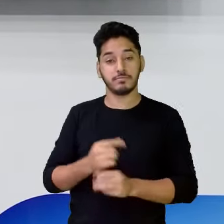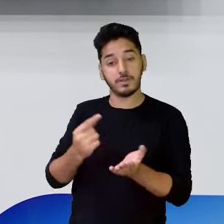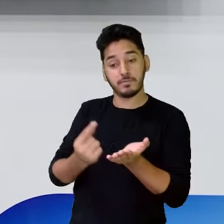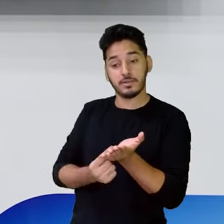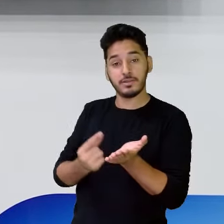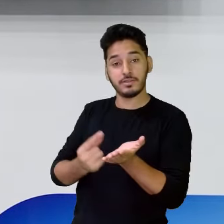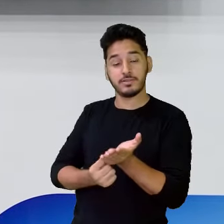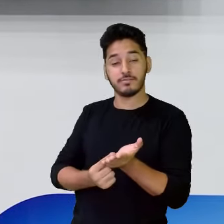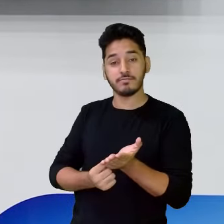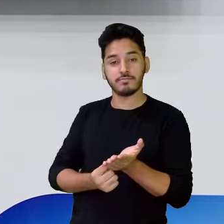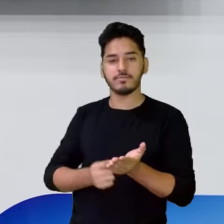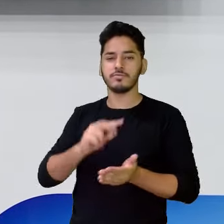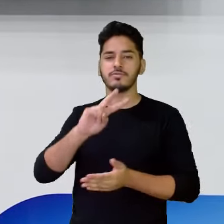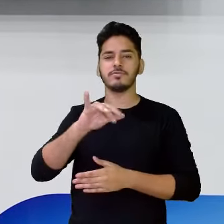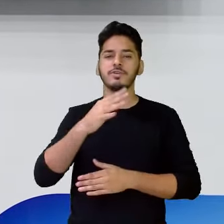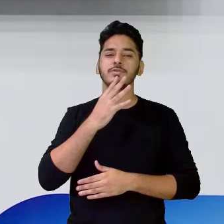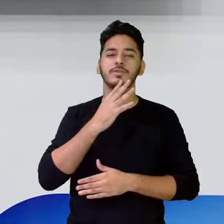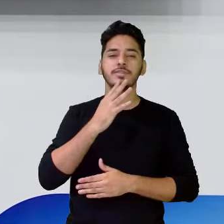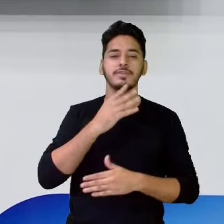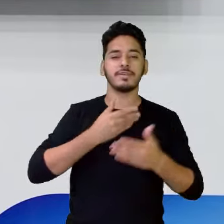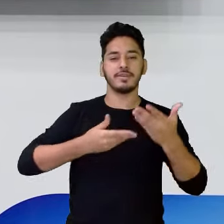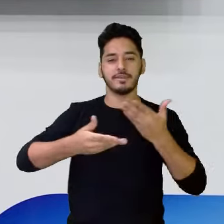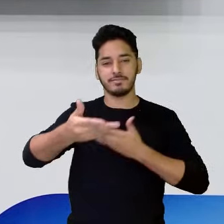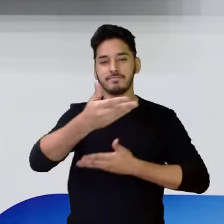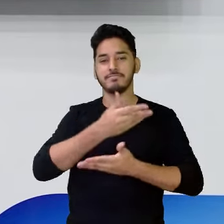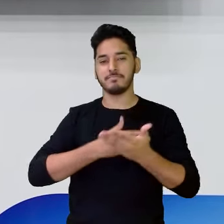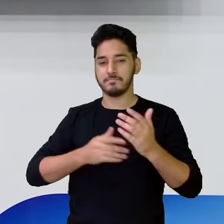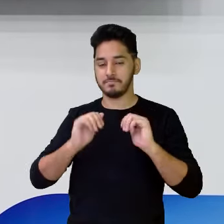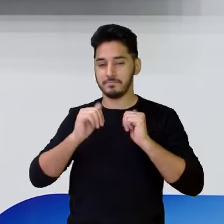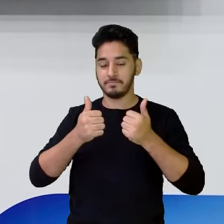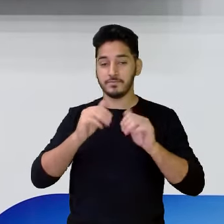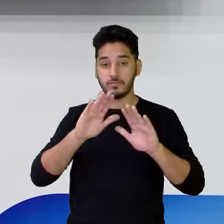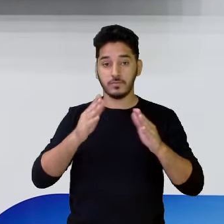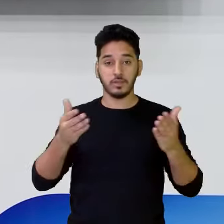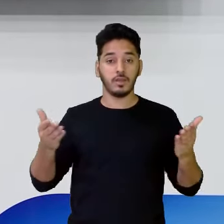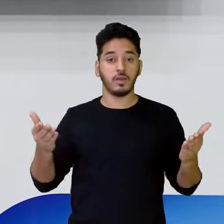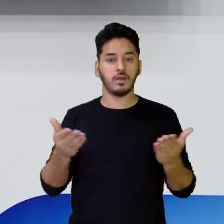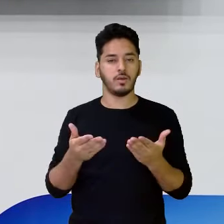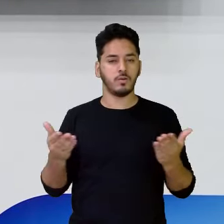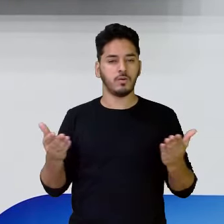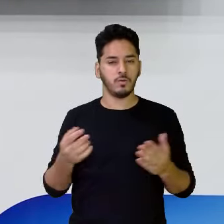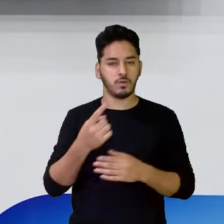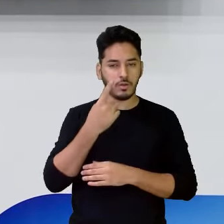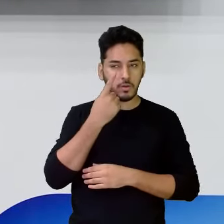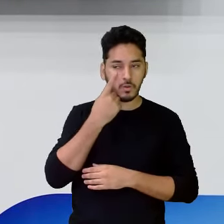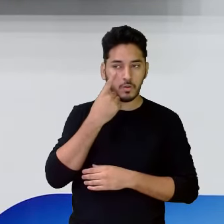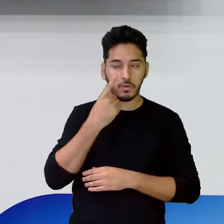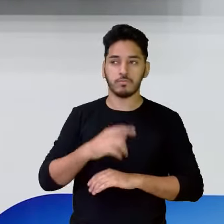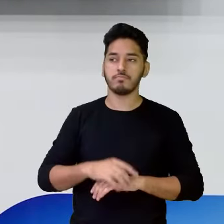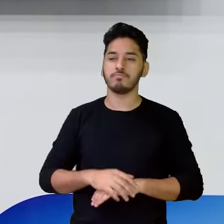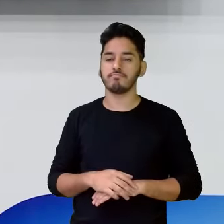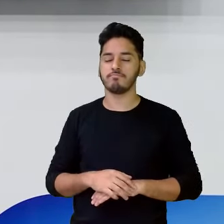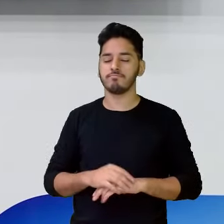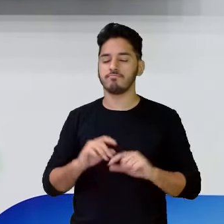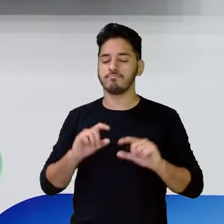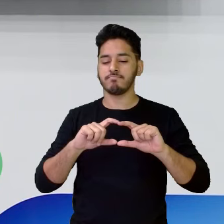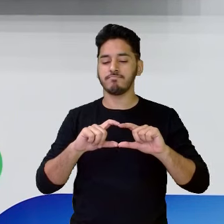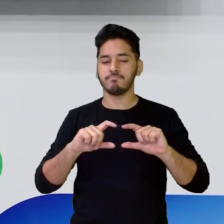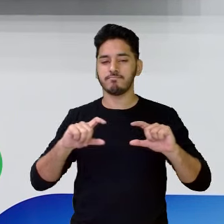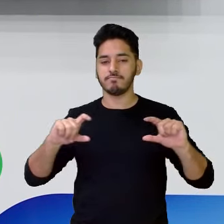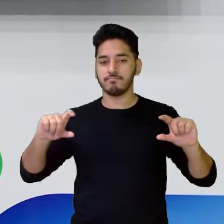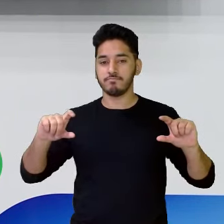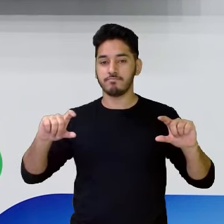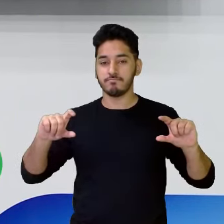e a gente vai se conhecendo, a vai se conectando. Agora, escuta esse trechinho aí,